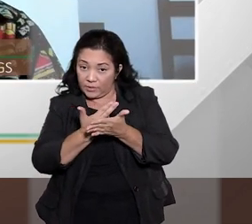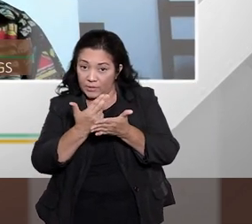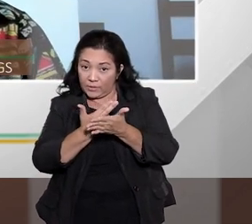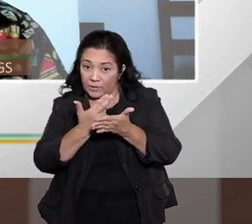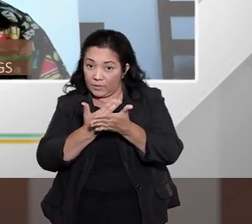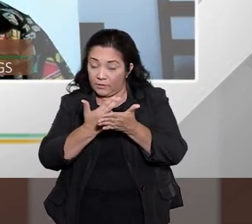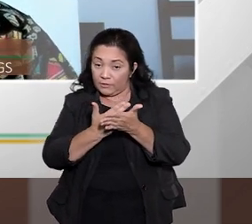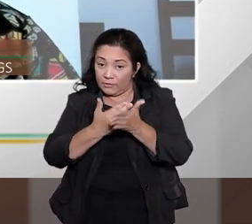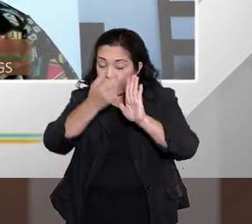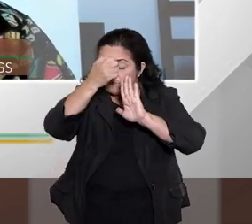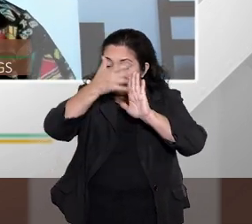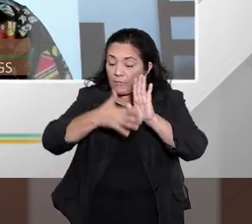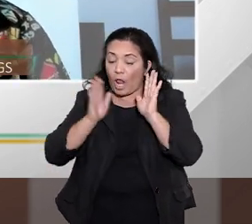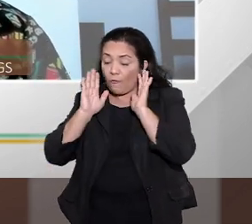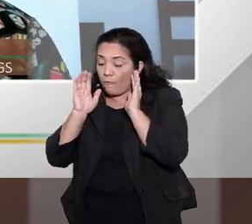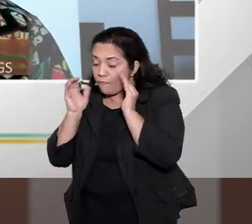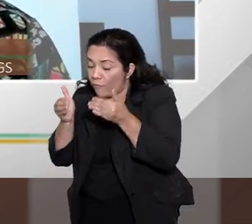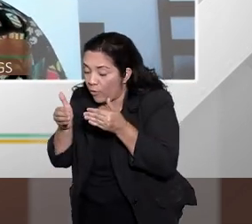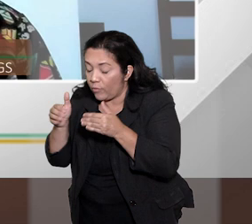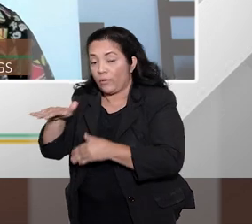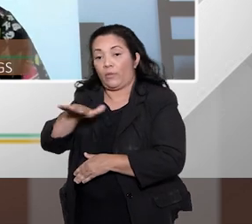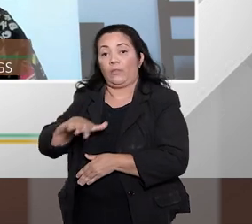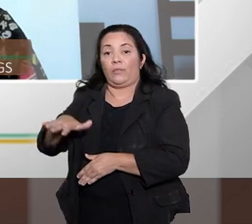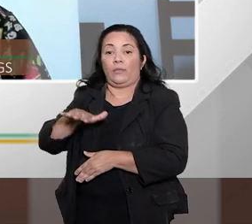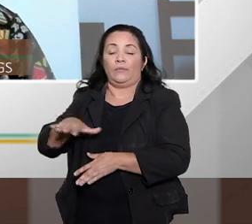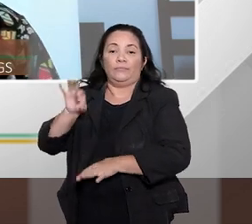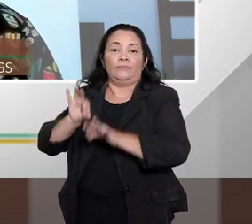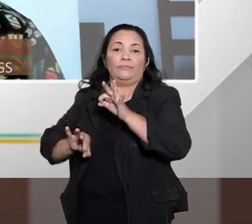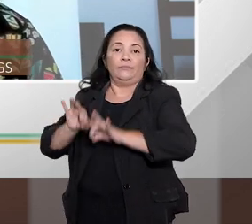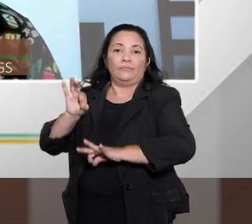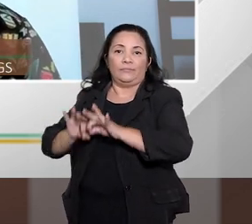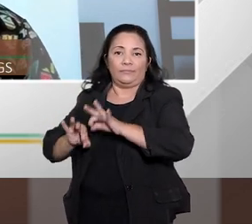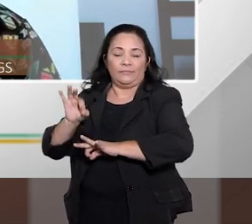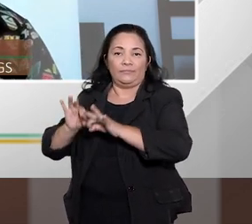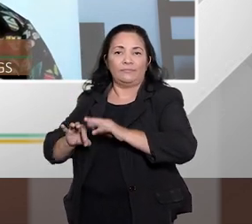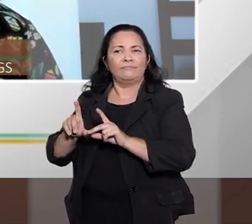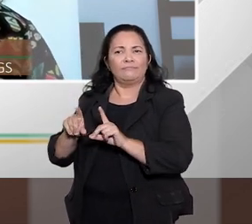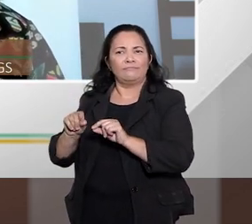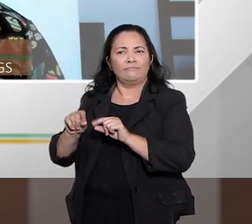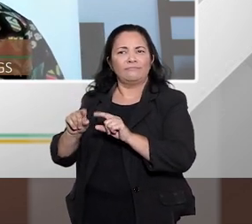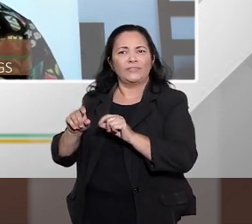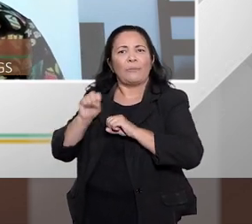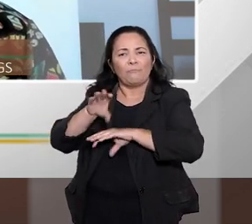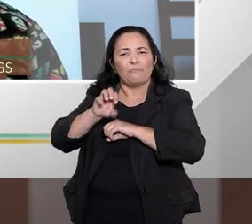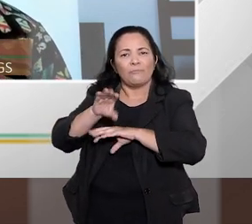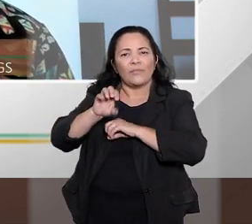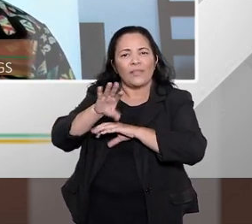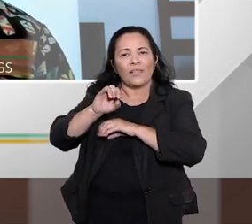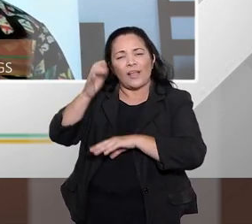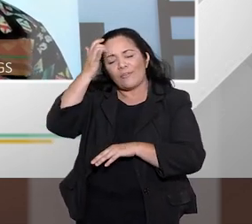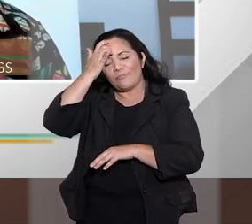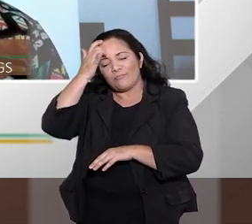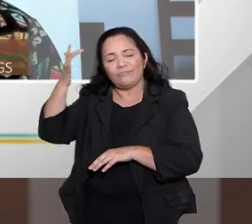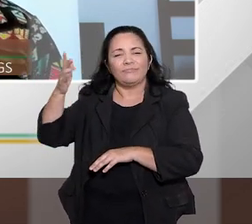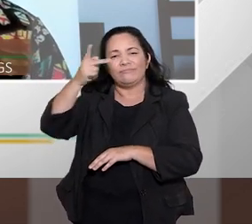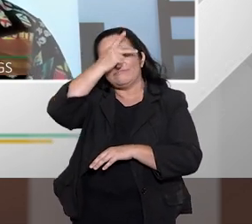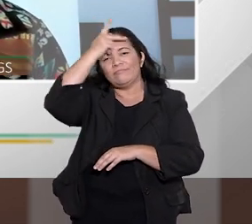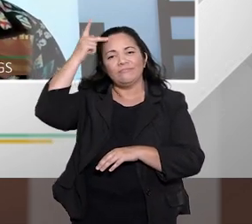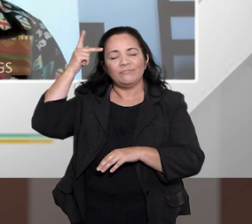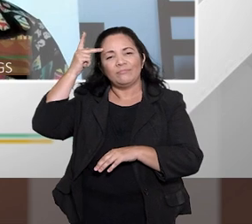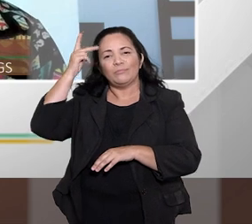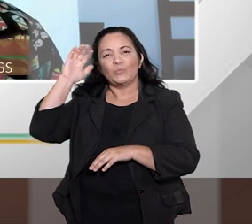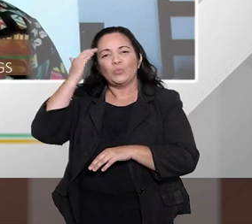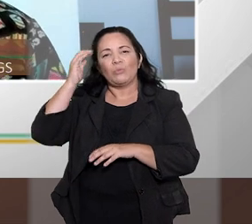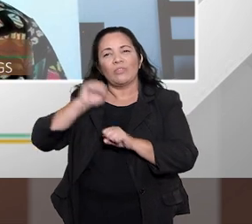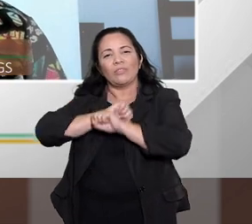focada no judiciário mas ela facilita o entendimento do fenômeno do superendividamento dos seus perigos e também